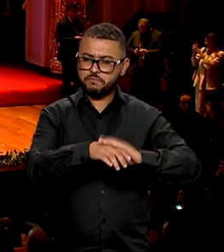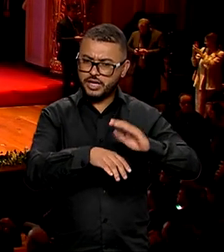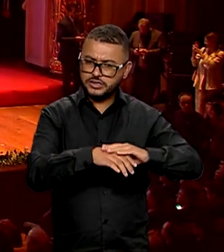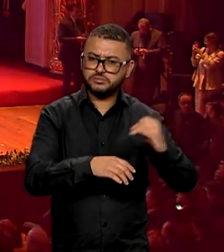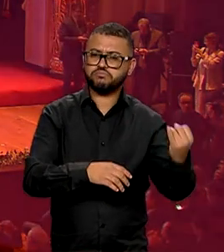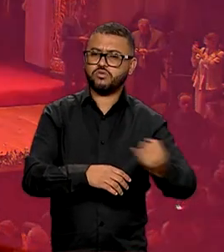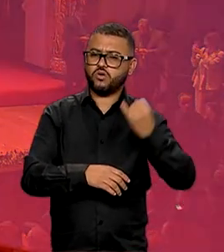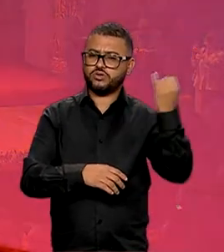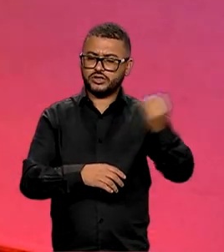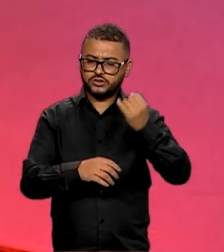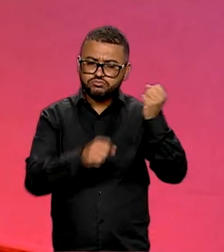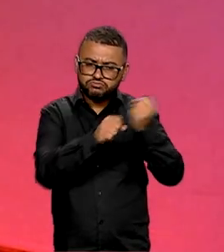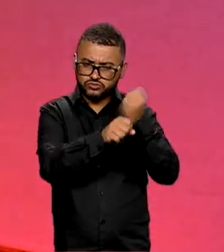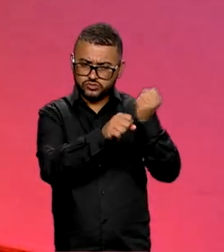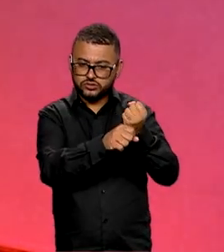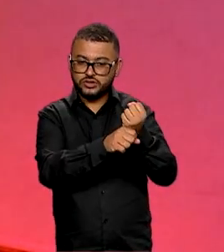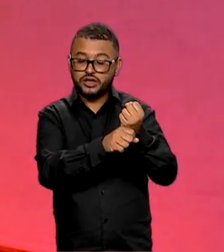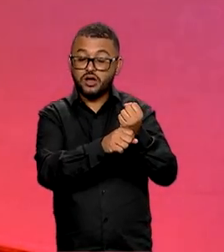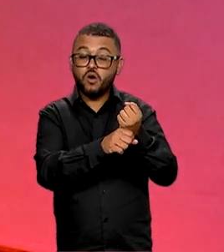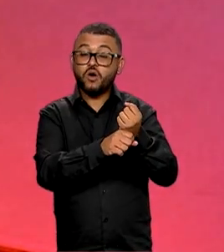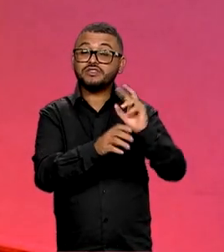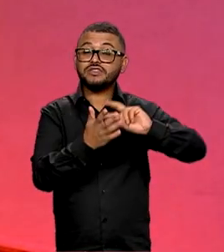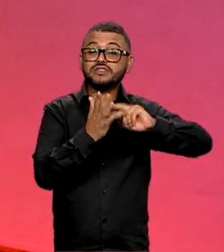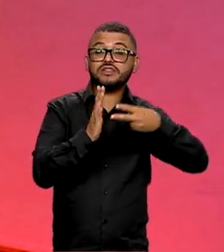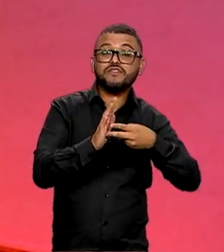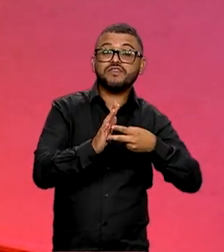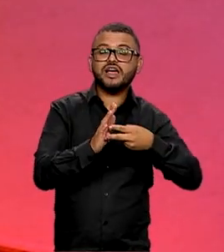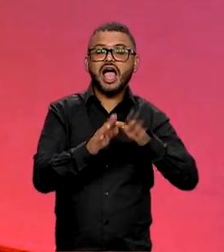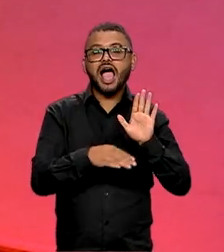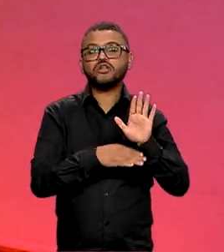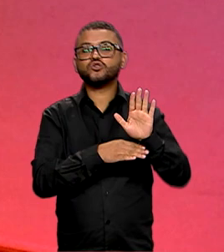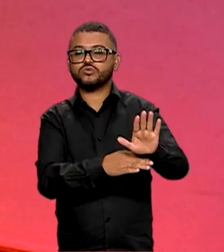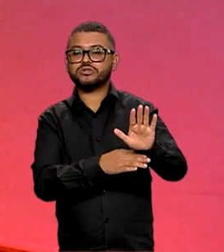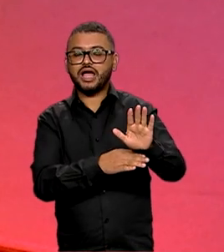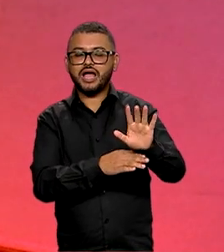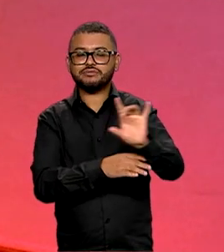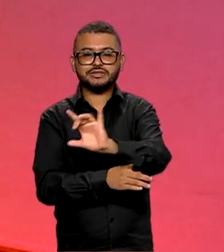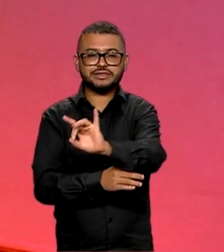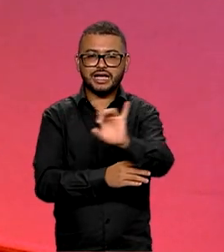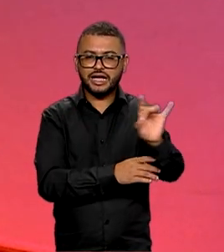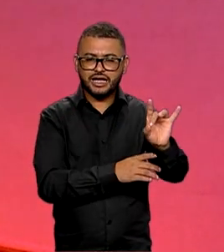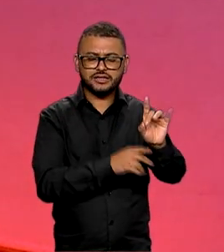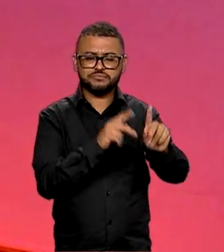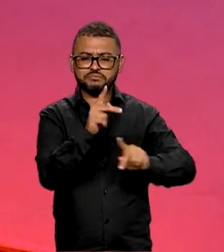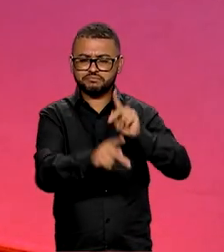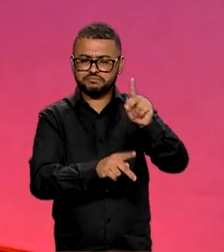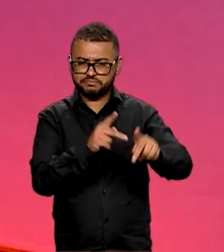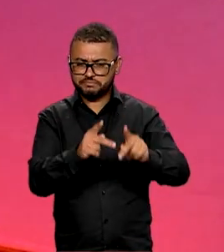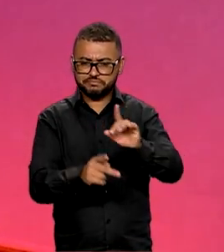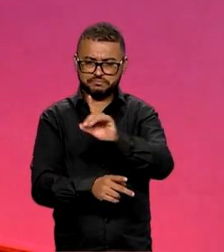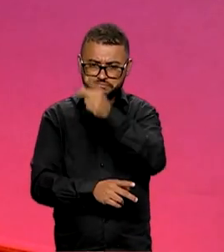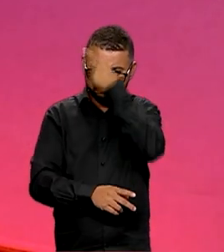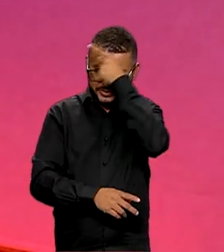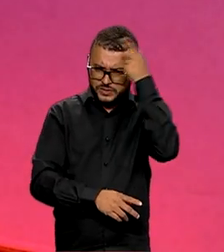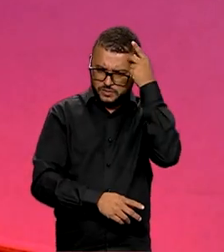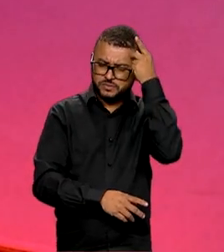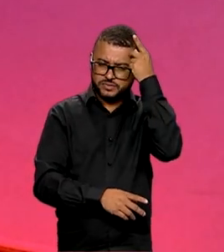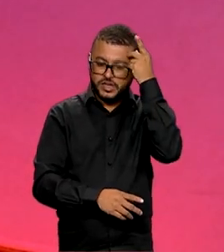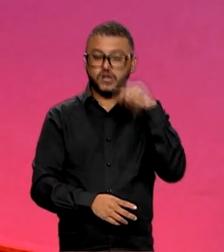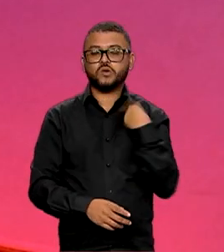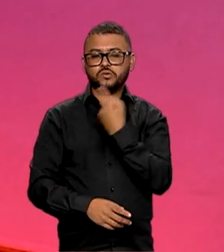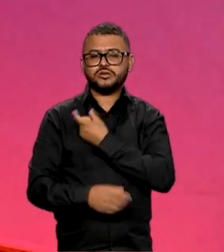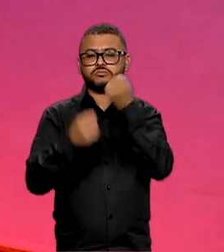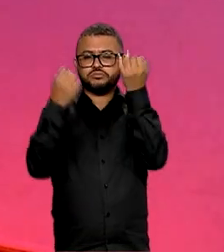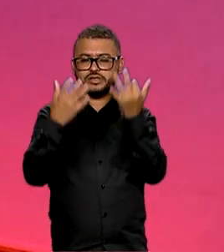a obra, é o que esta obra depois vai propiciar a cada cidadão e cidadã. Principalmente quando estamos falando